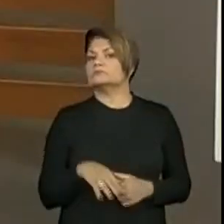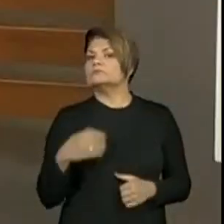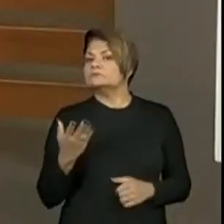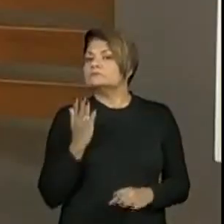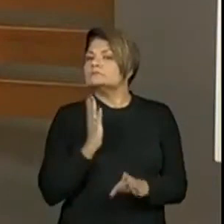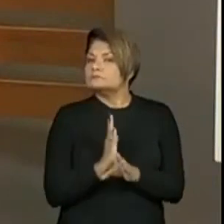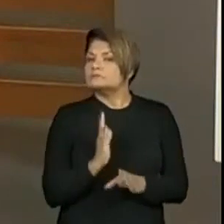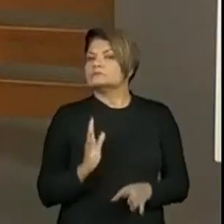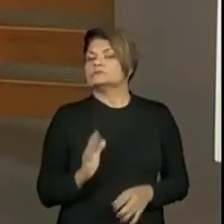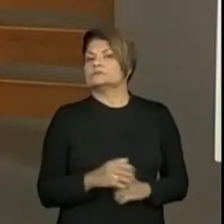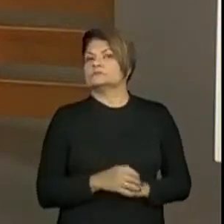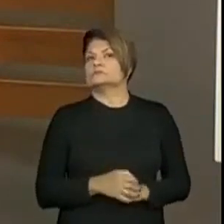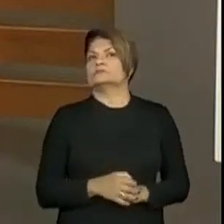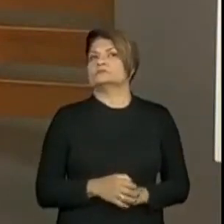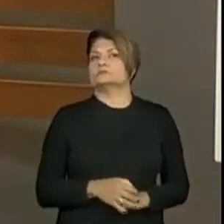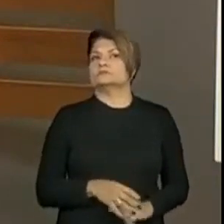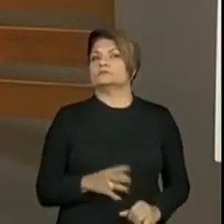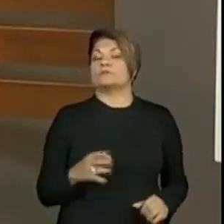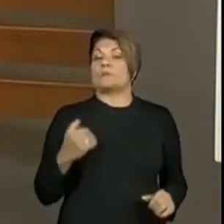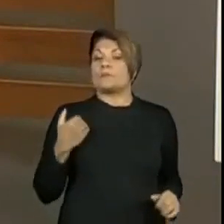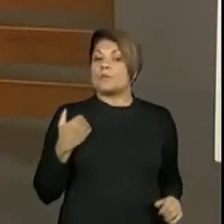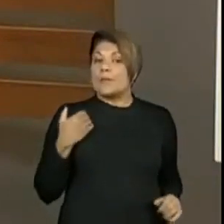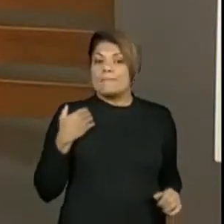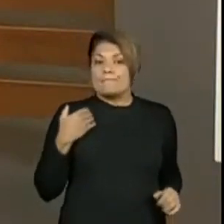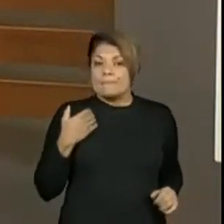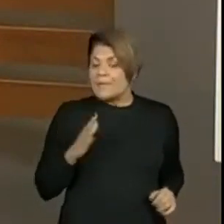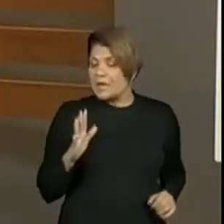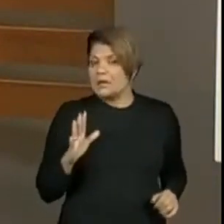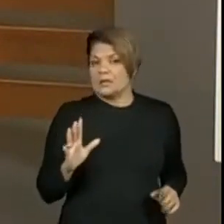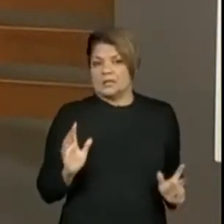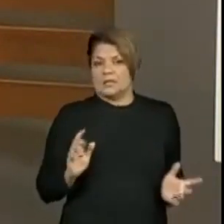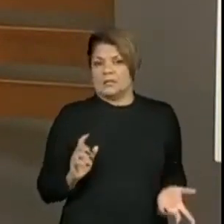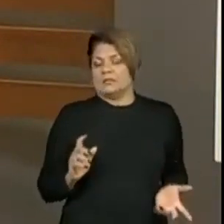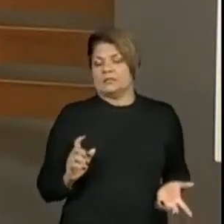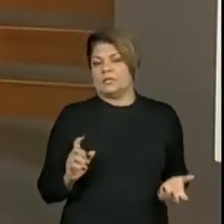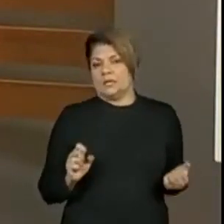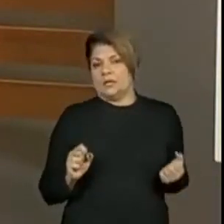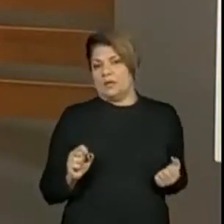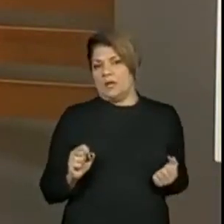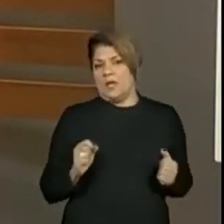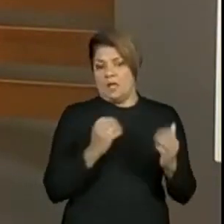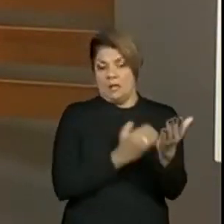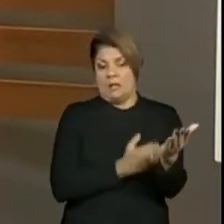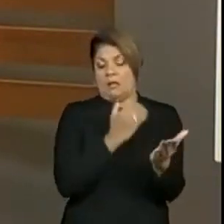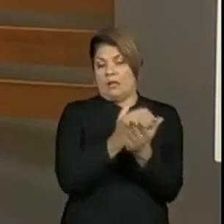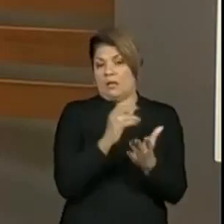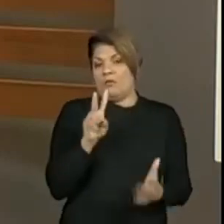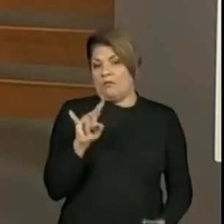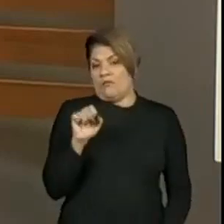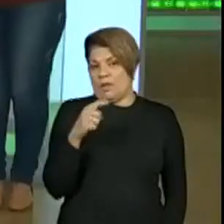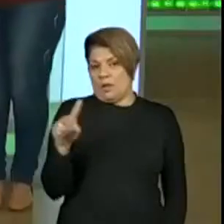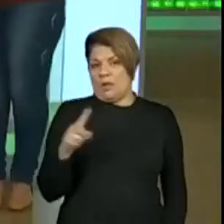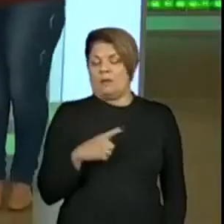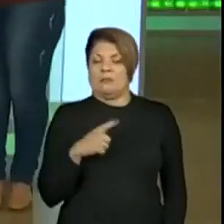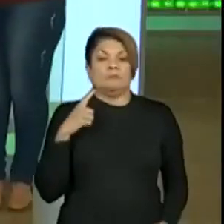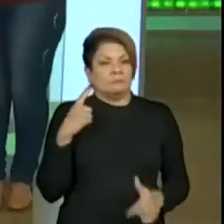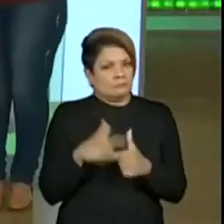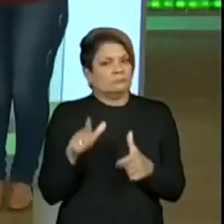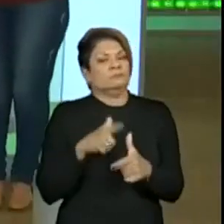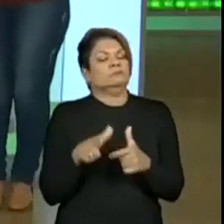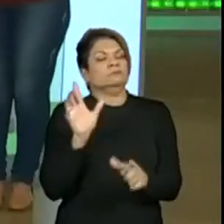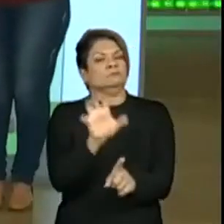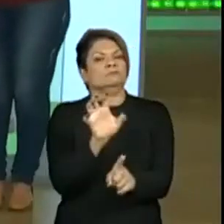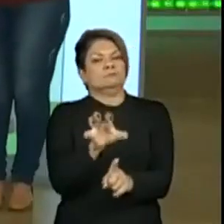que ele mais... Que tanto na outra versão como essa aparece. Que é forte dele. Que a gente sabe que é forte do vilão. Causar problemas.